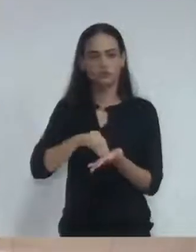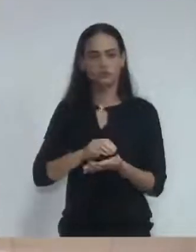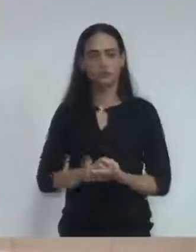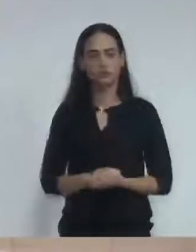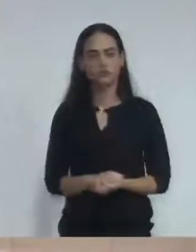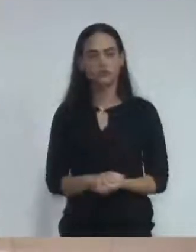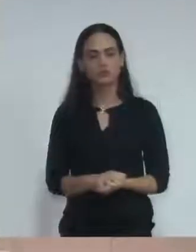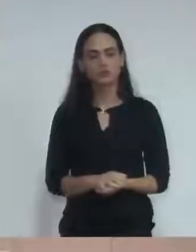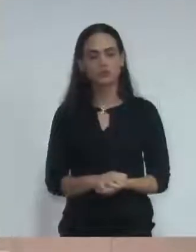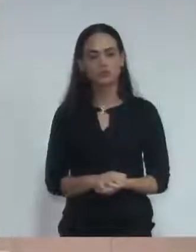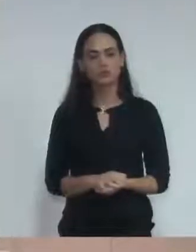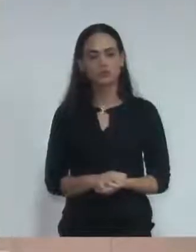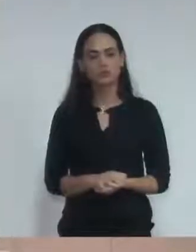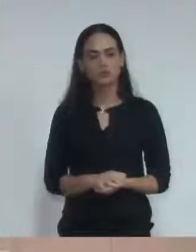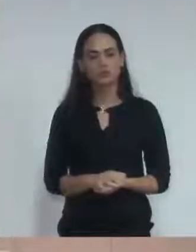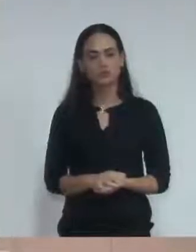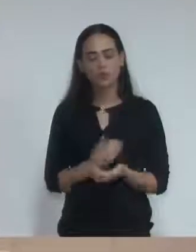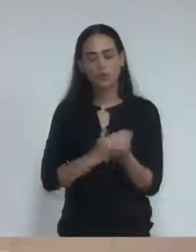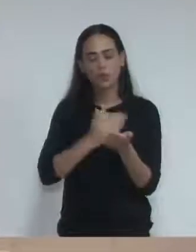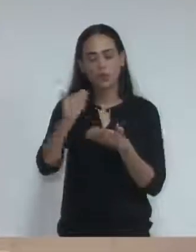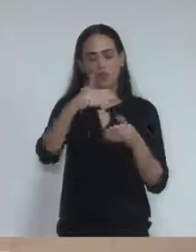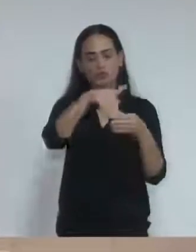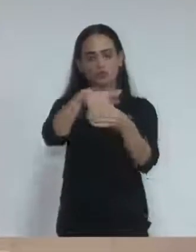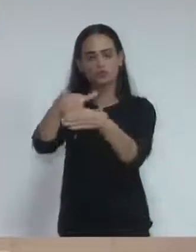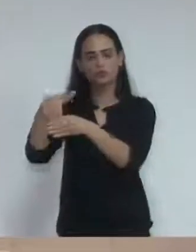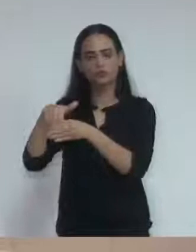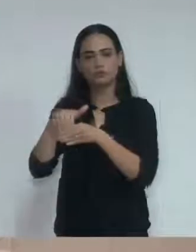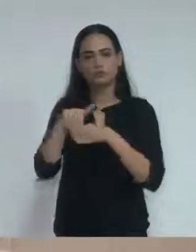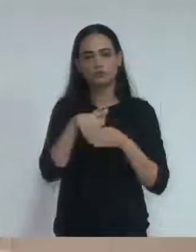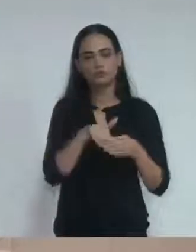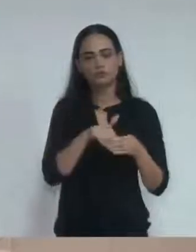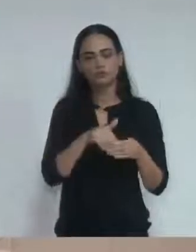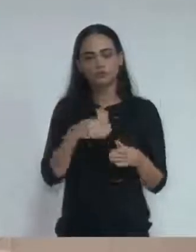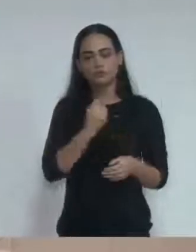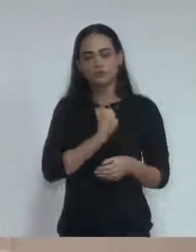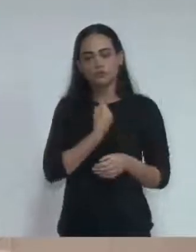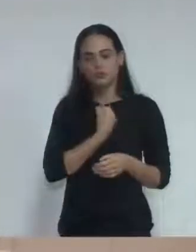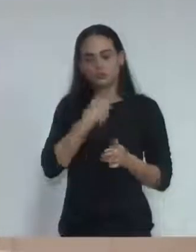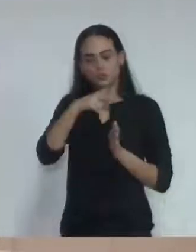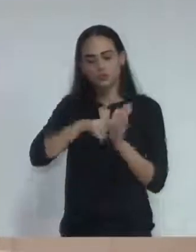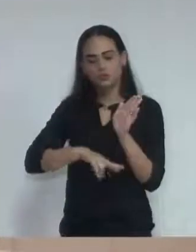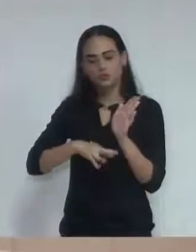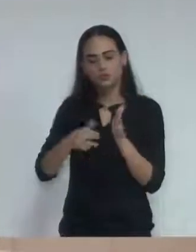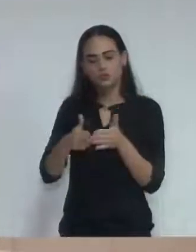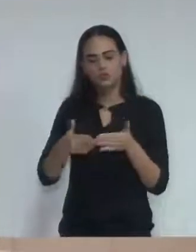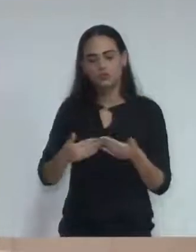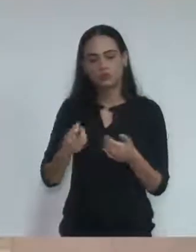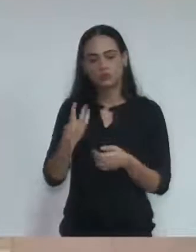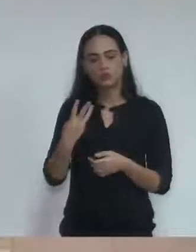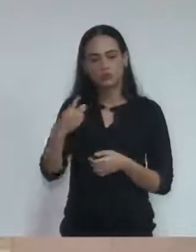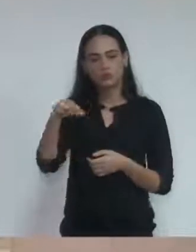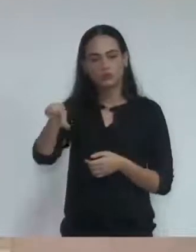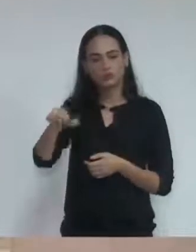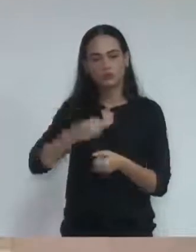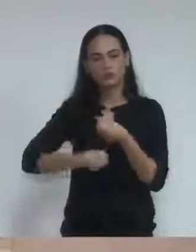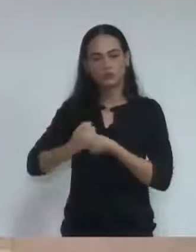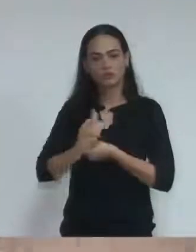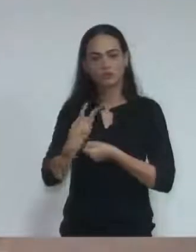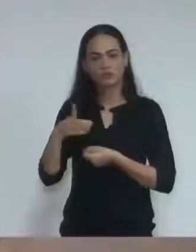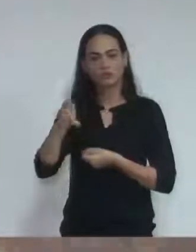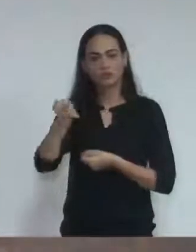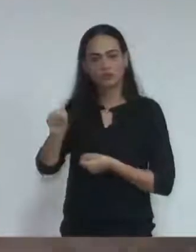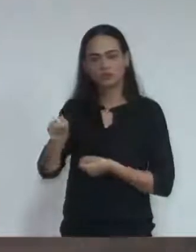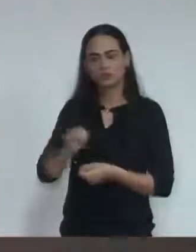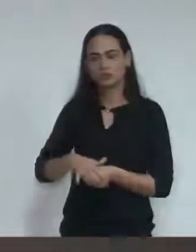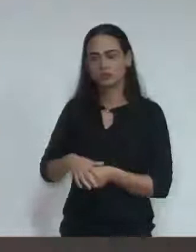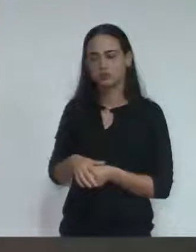Está em votação o requerimento número 39 de 2018. Se algum da liderança quiser encaminhá-lo, não